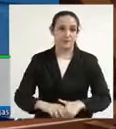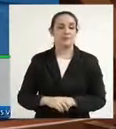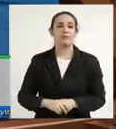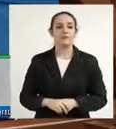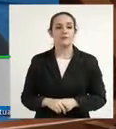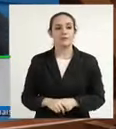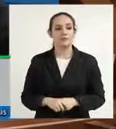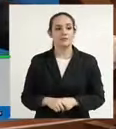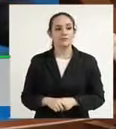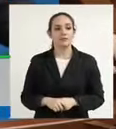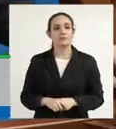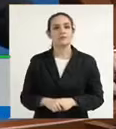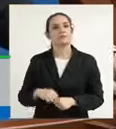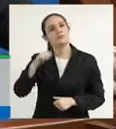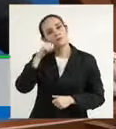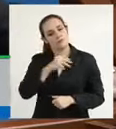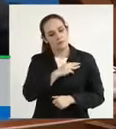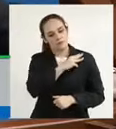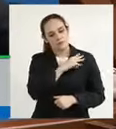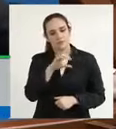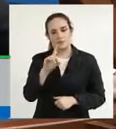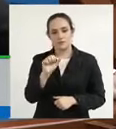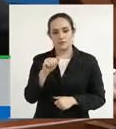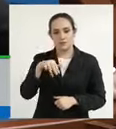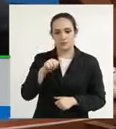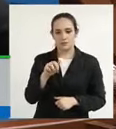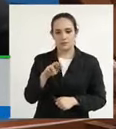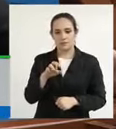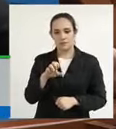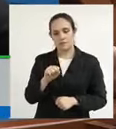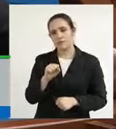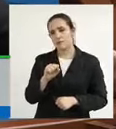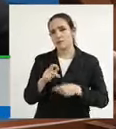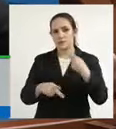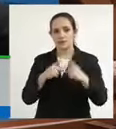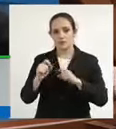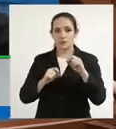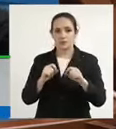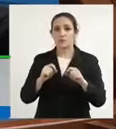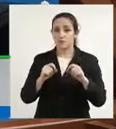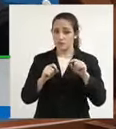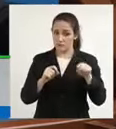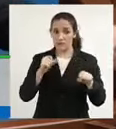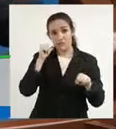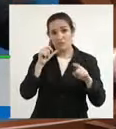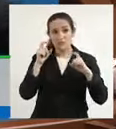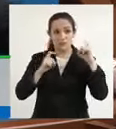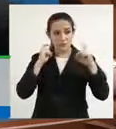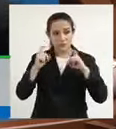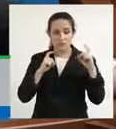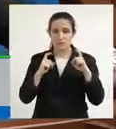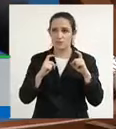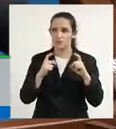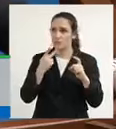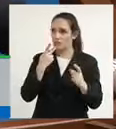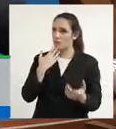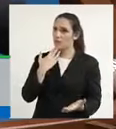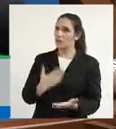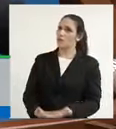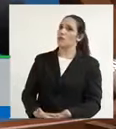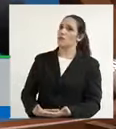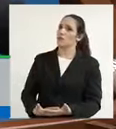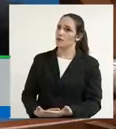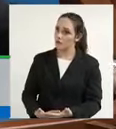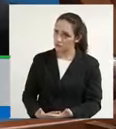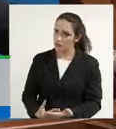A ministra Damares, ouvindo a fala dela, a preocupação, e ela também de maneira assustadora, deputado